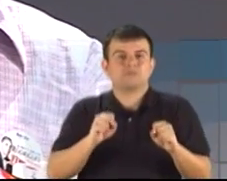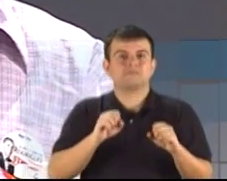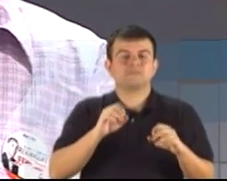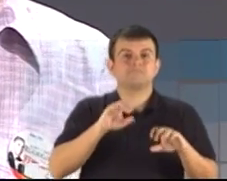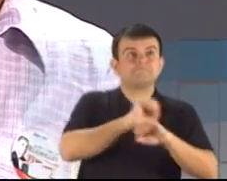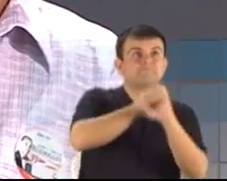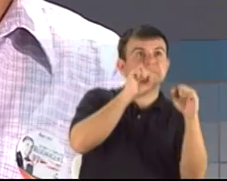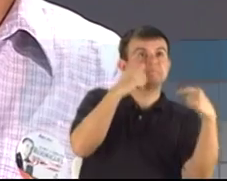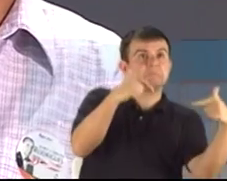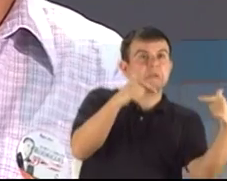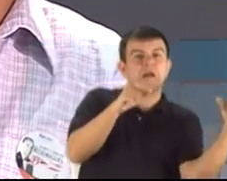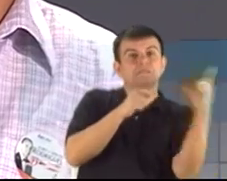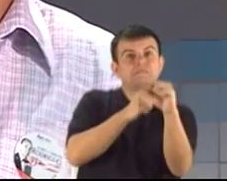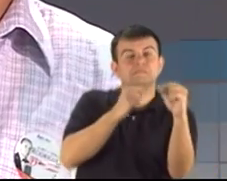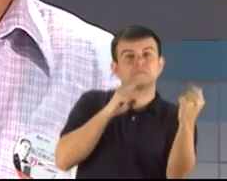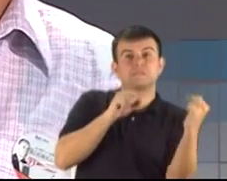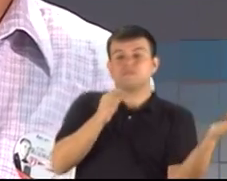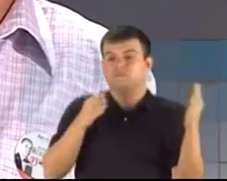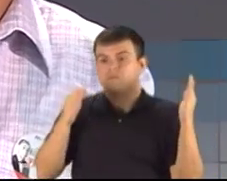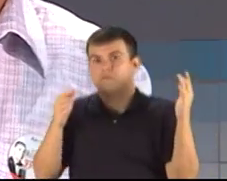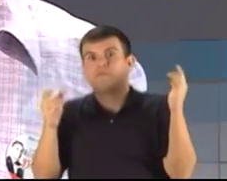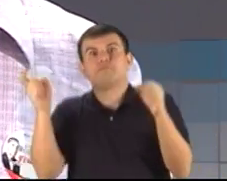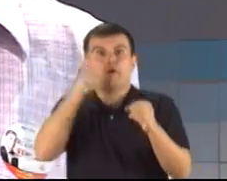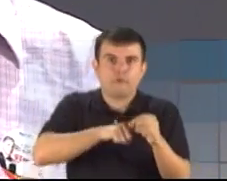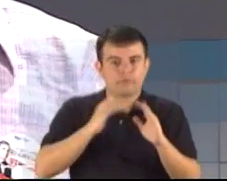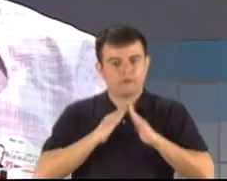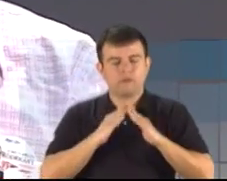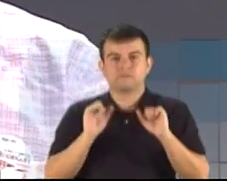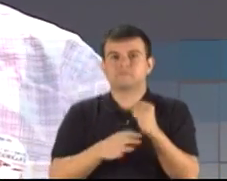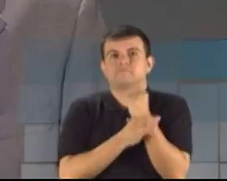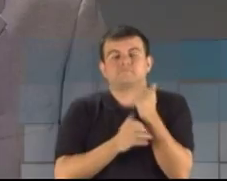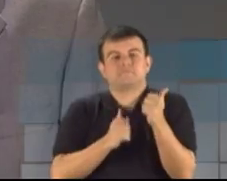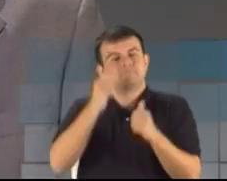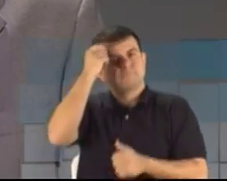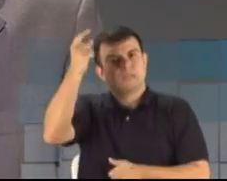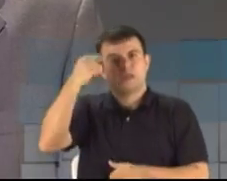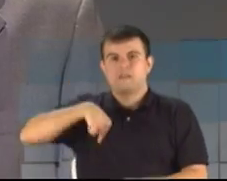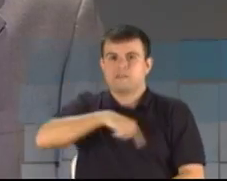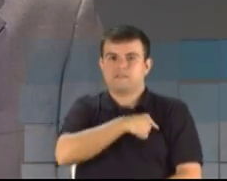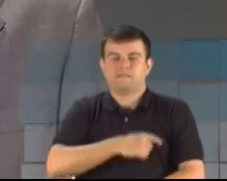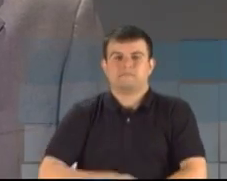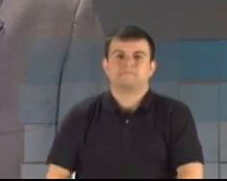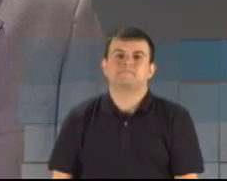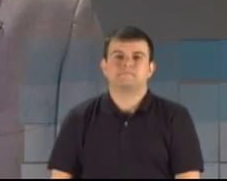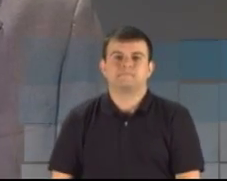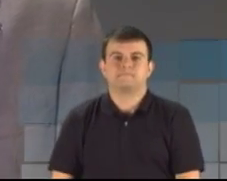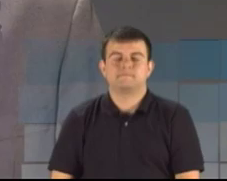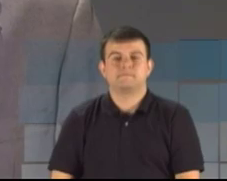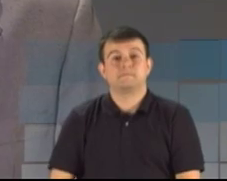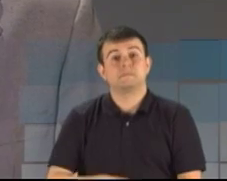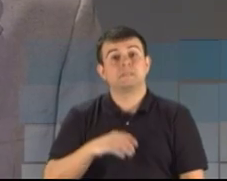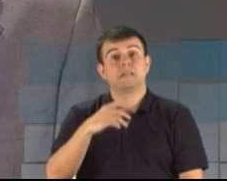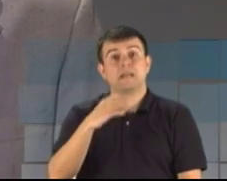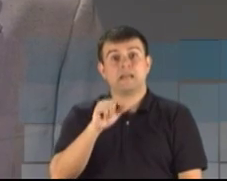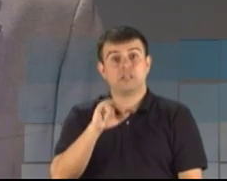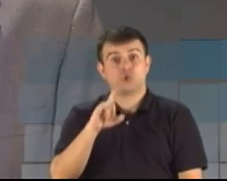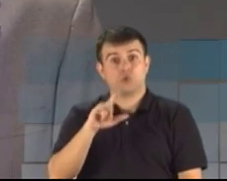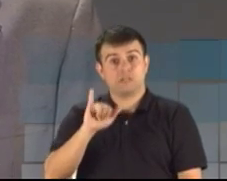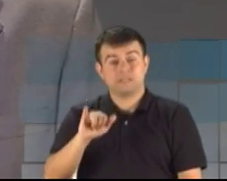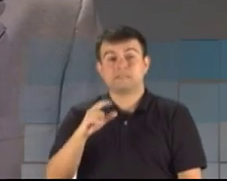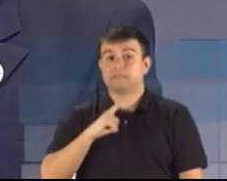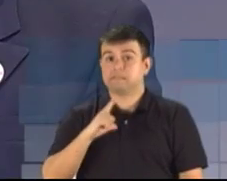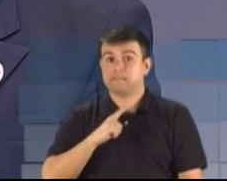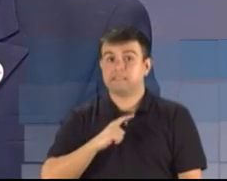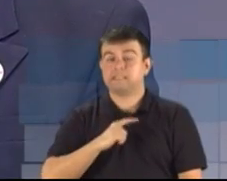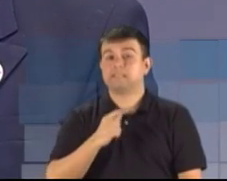ter a integridade de saber que a sua família está bem. Essa é a ideia do PMN. Candidato José Paulo Cairolli tem 30 segundos para a